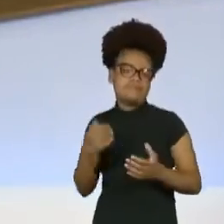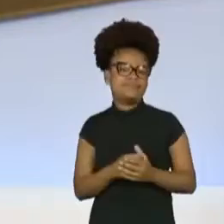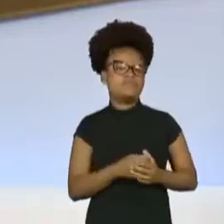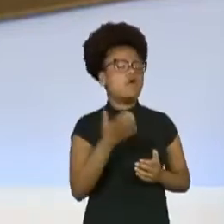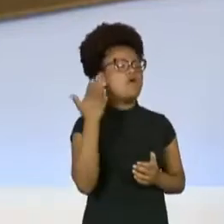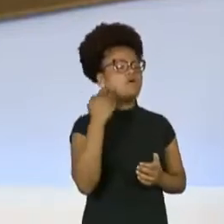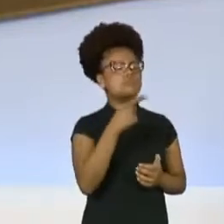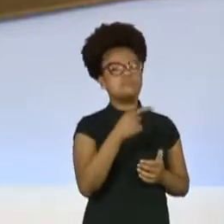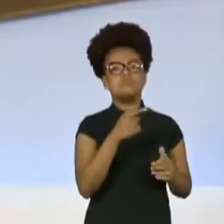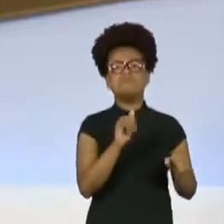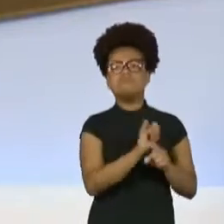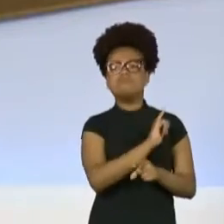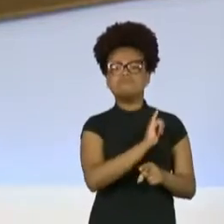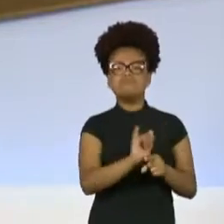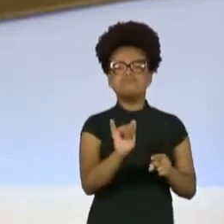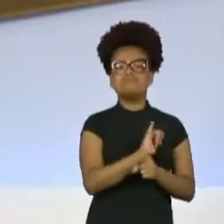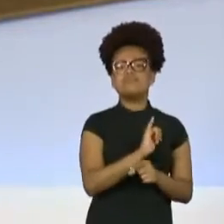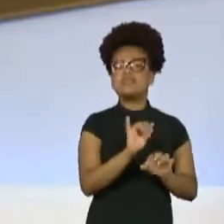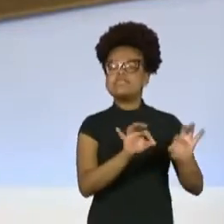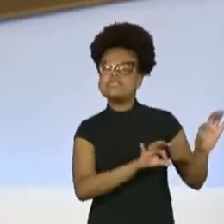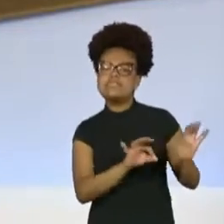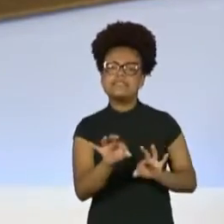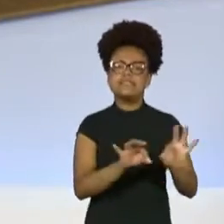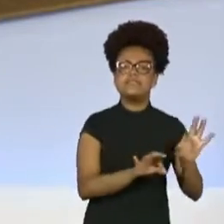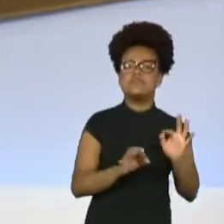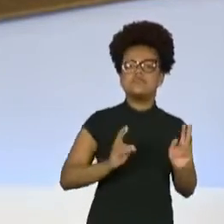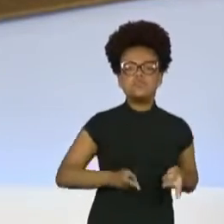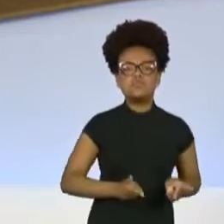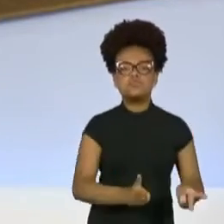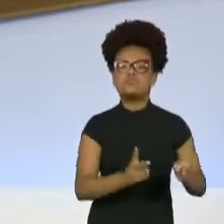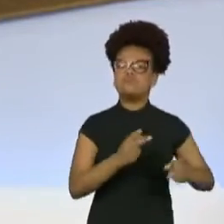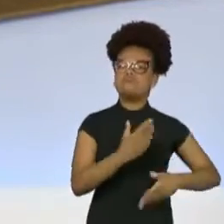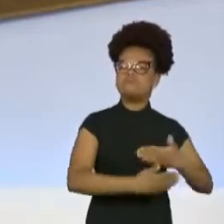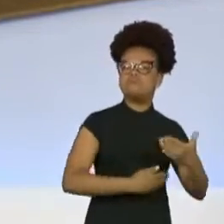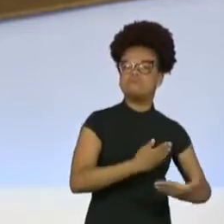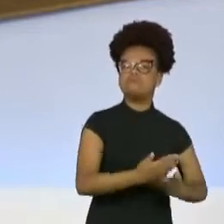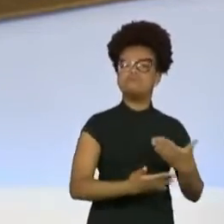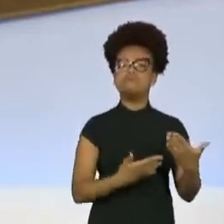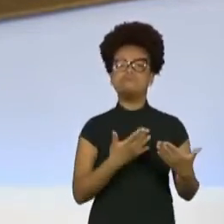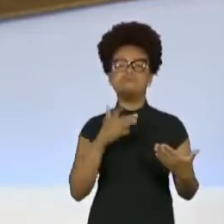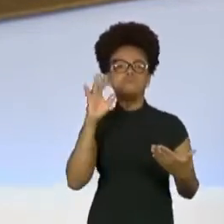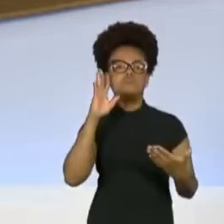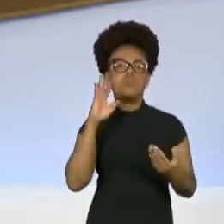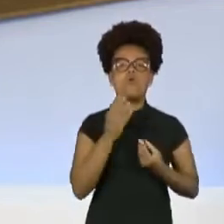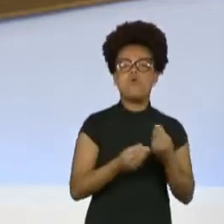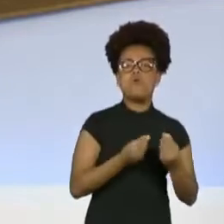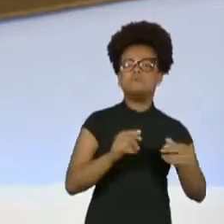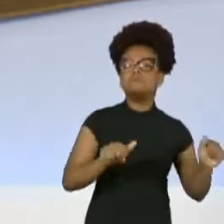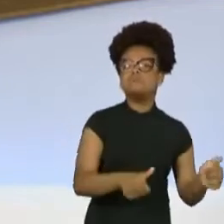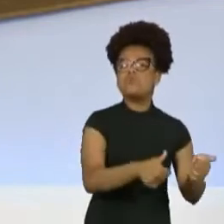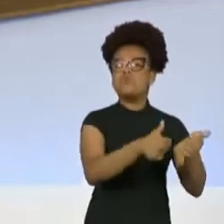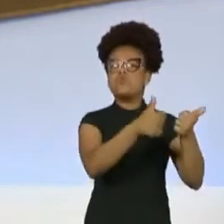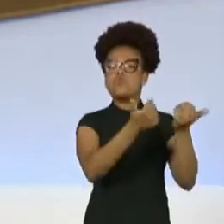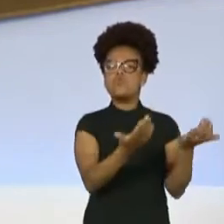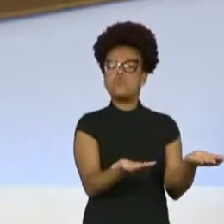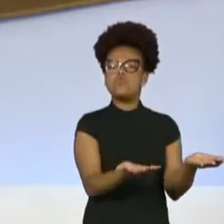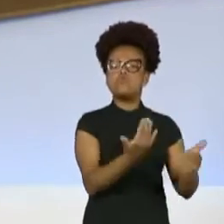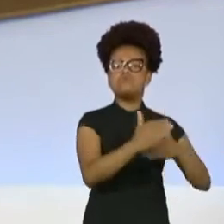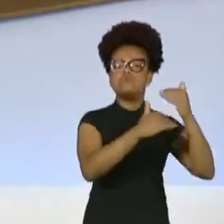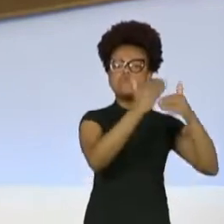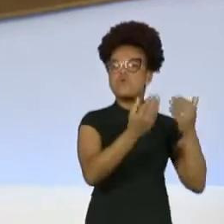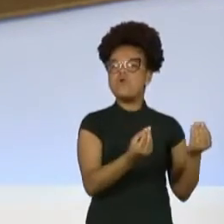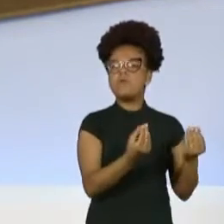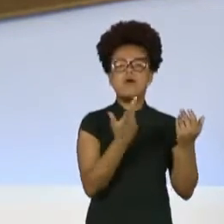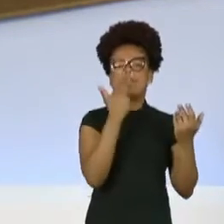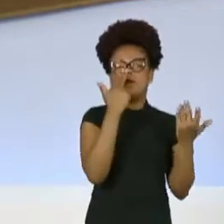estratégicos para se colocar, né? Para se visualizar nesse lugar uns anos à frente. Não, foi fluindo